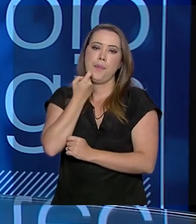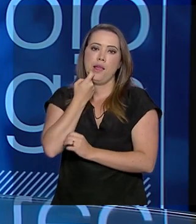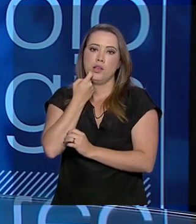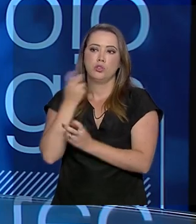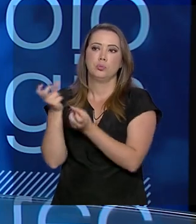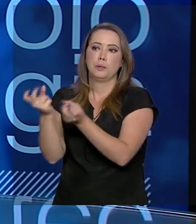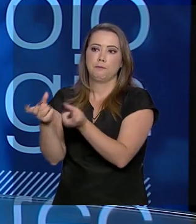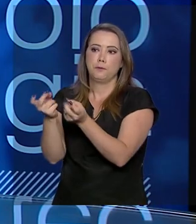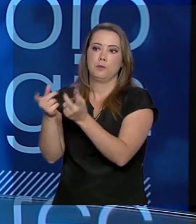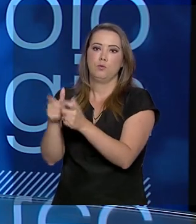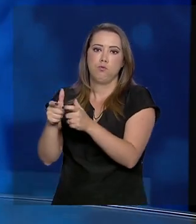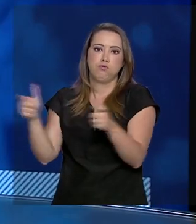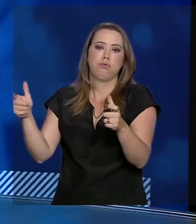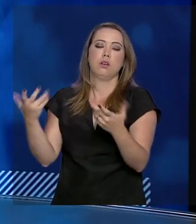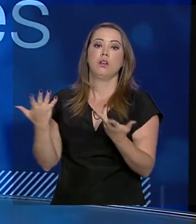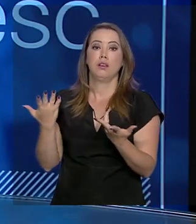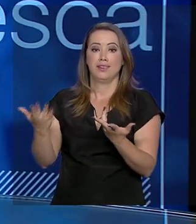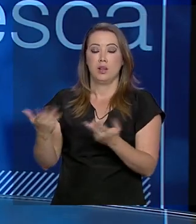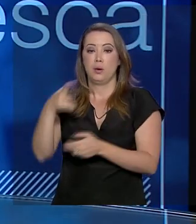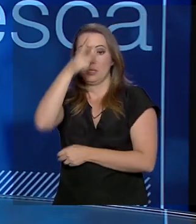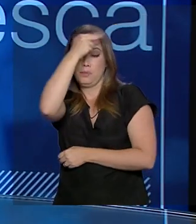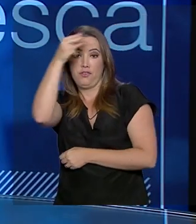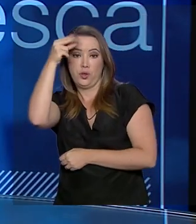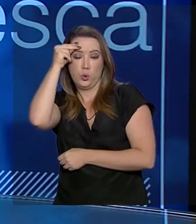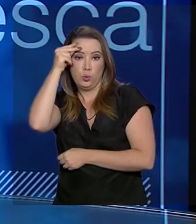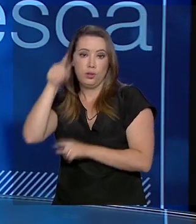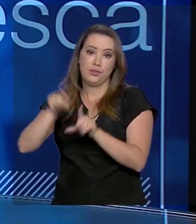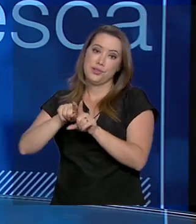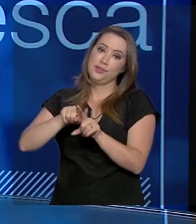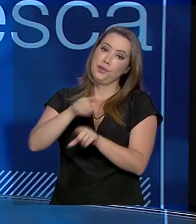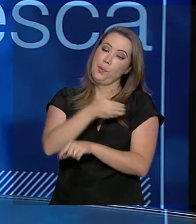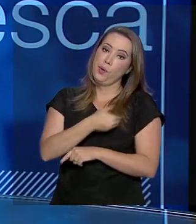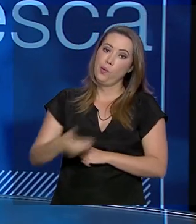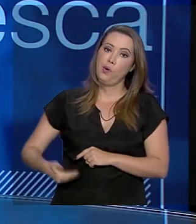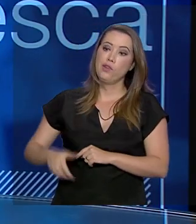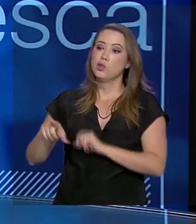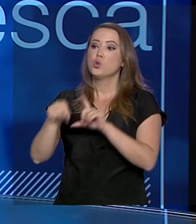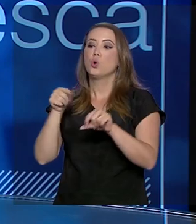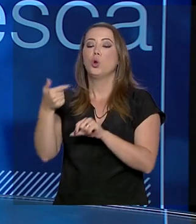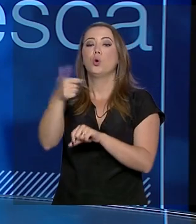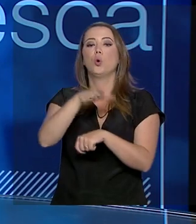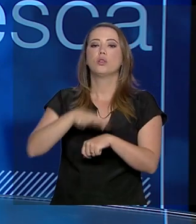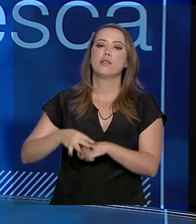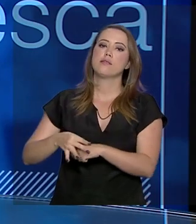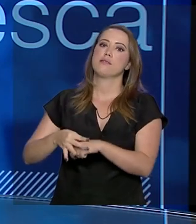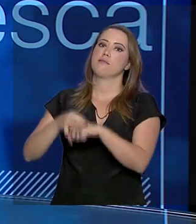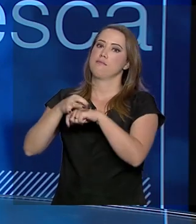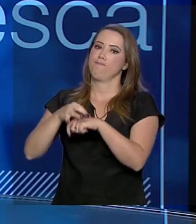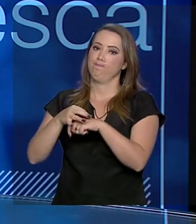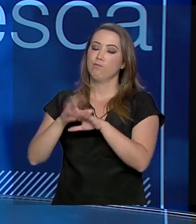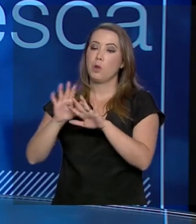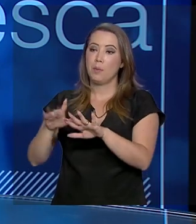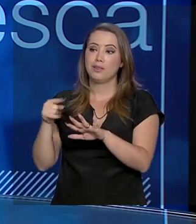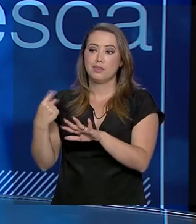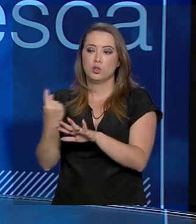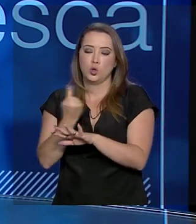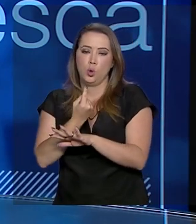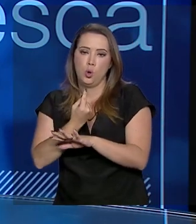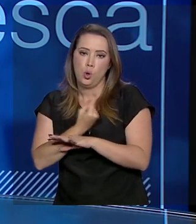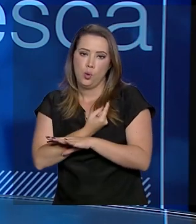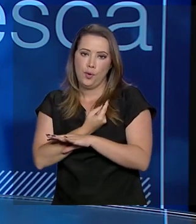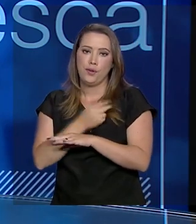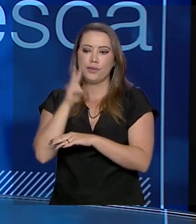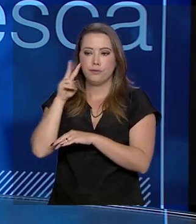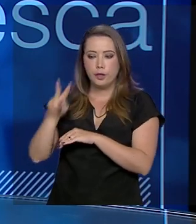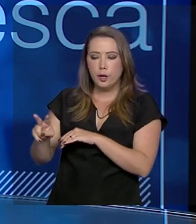as prefeituras e os governos acabam optando por outras proteínas. No entanto, nós, como a produção brasileira